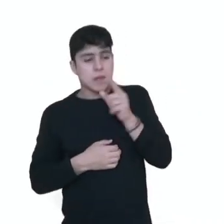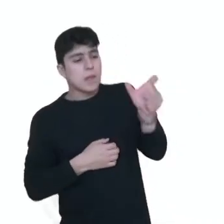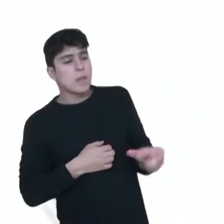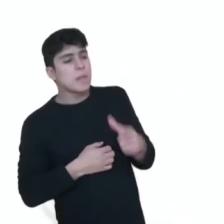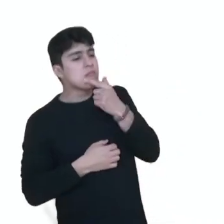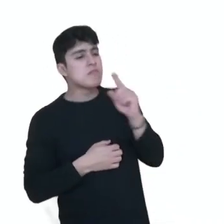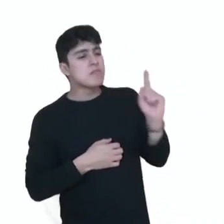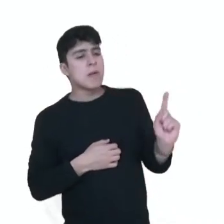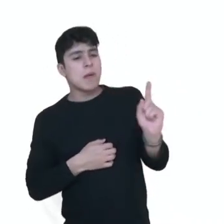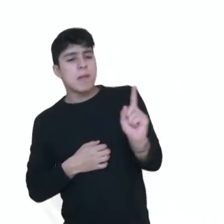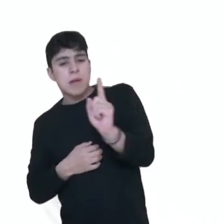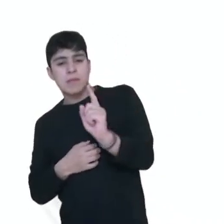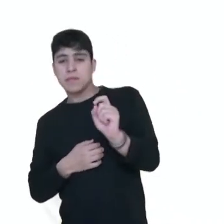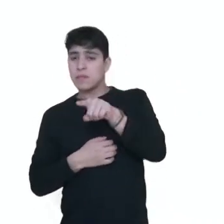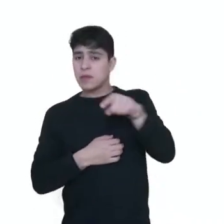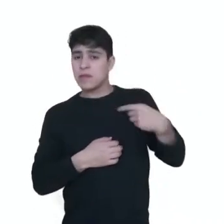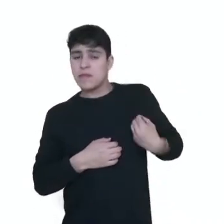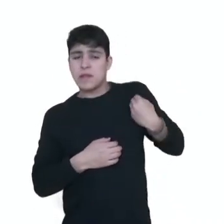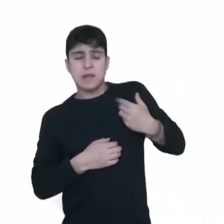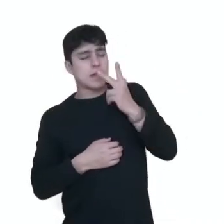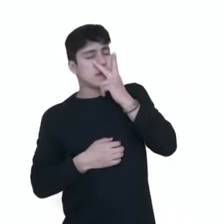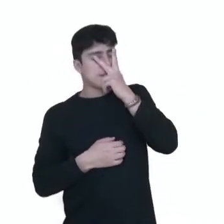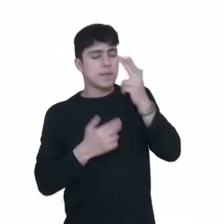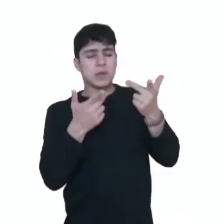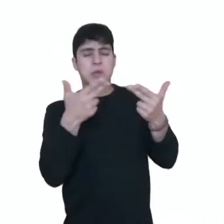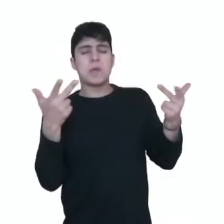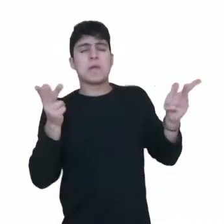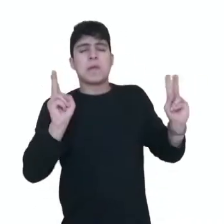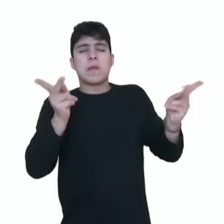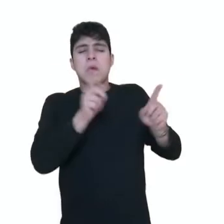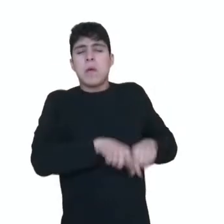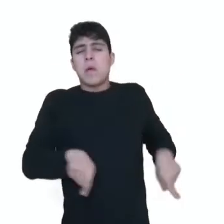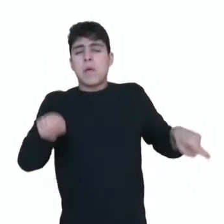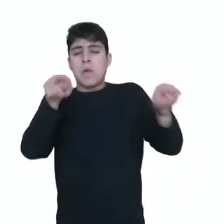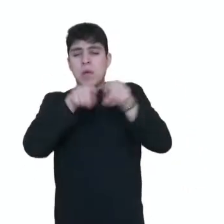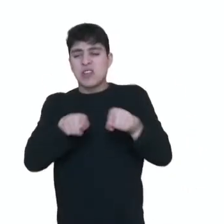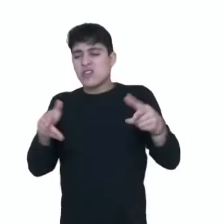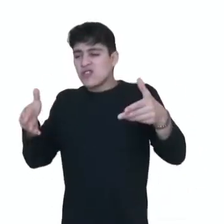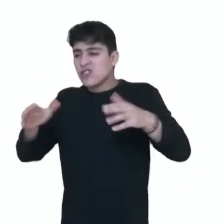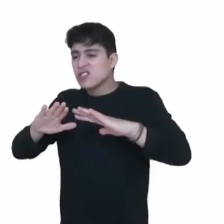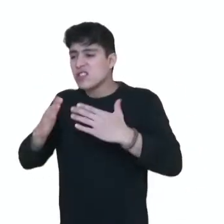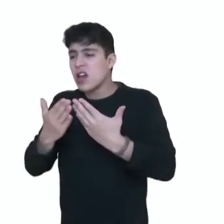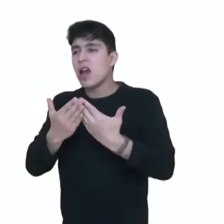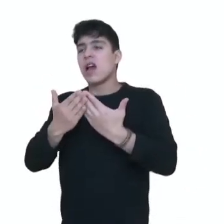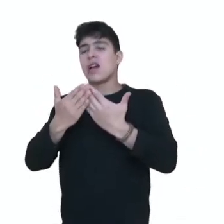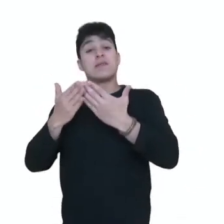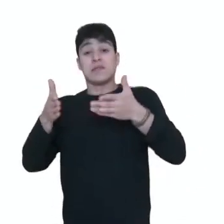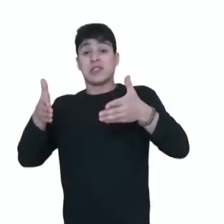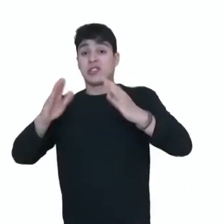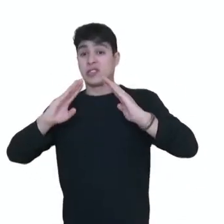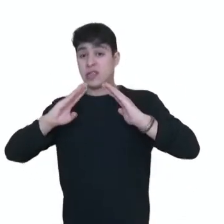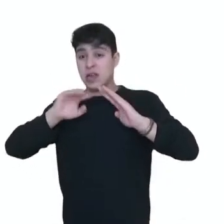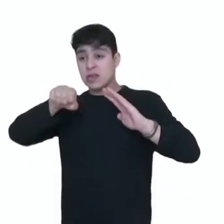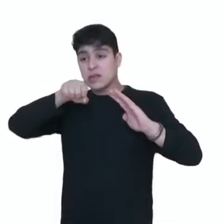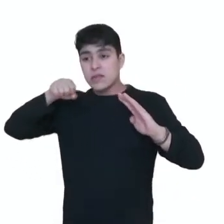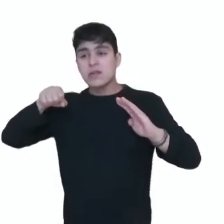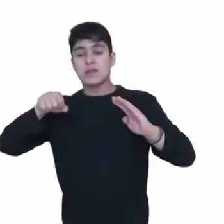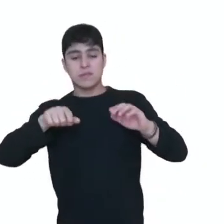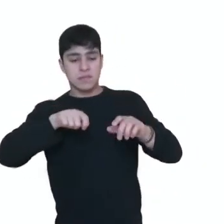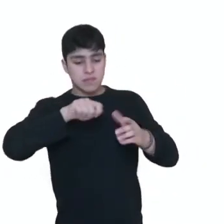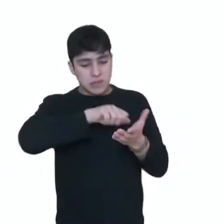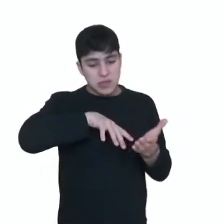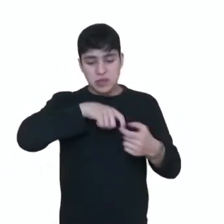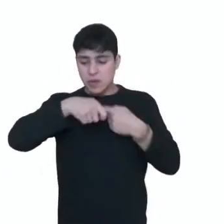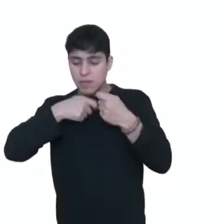escola. A vida para ele parecia uma coisa sempre igual. Chegar em casa, comer, fazer lição, brincar, tomar